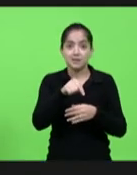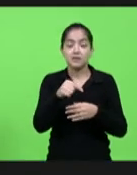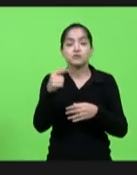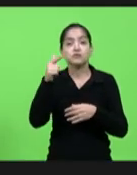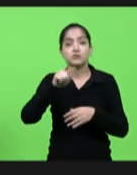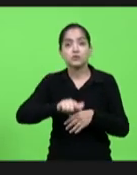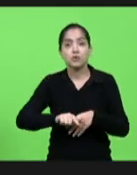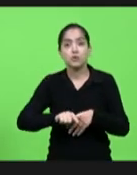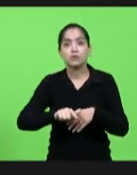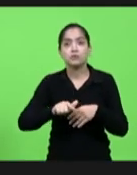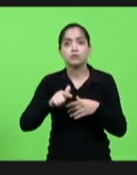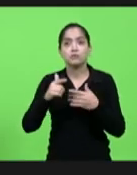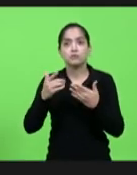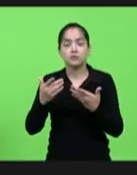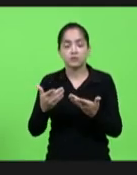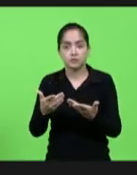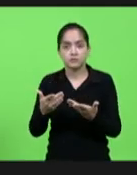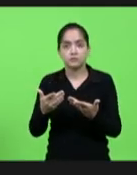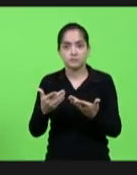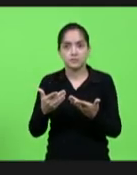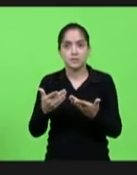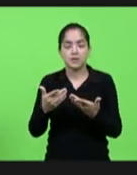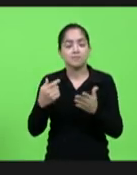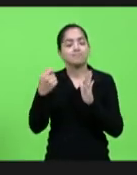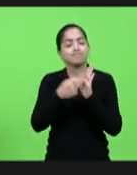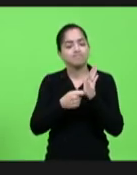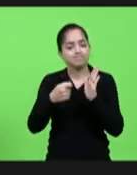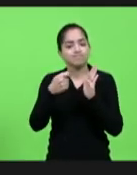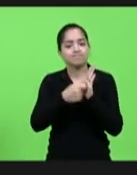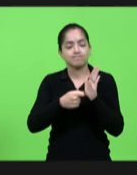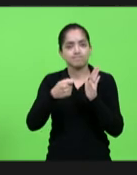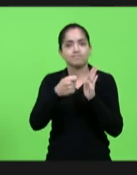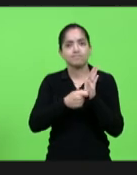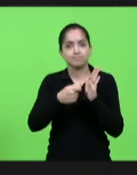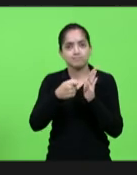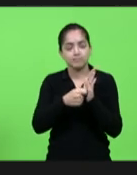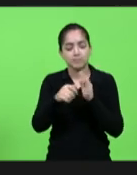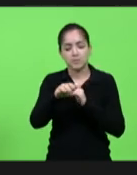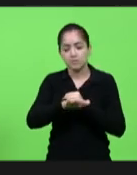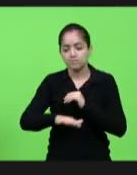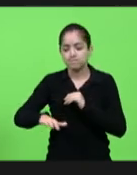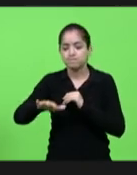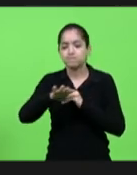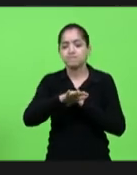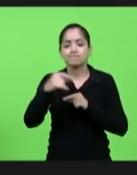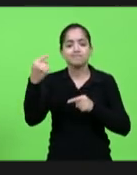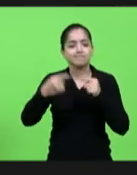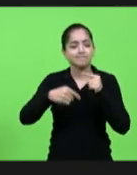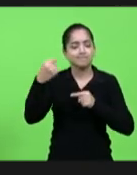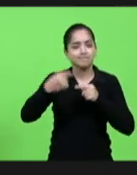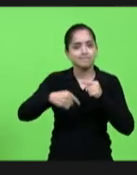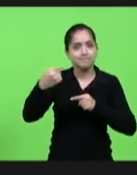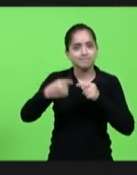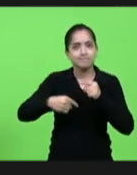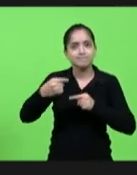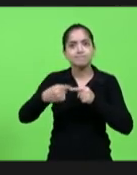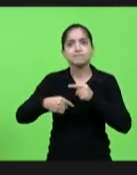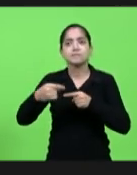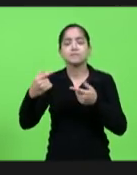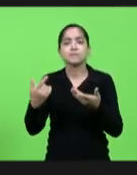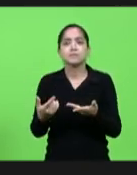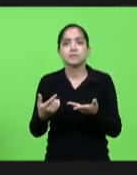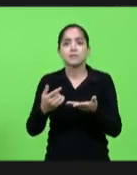é tem que ser com muita luta então é muitos espaços é muita discussão é com muitas agendas